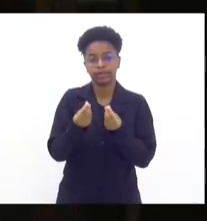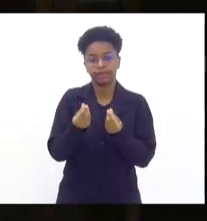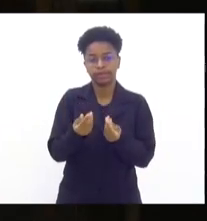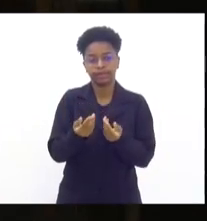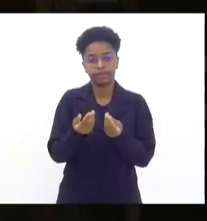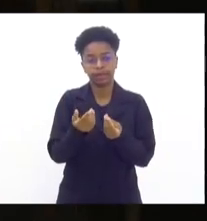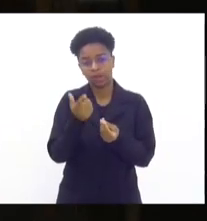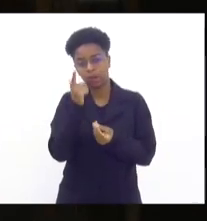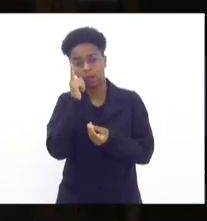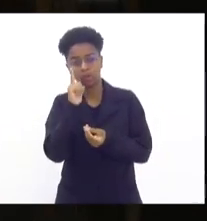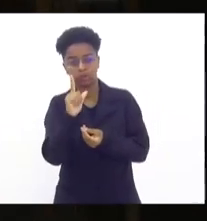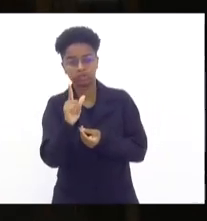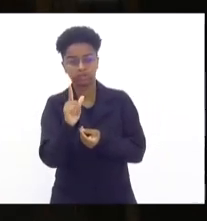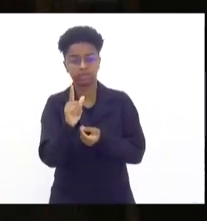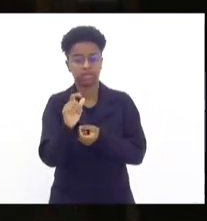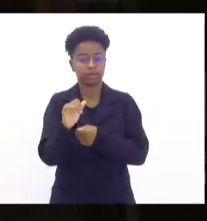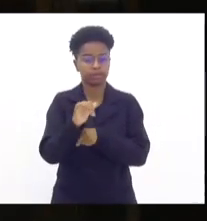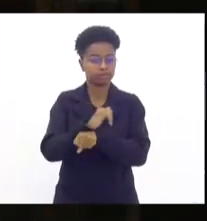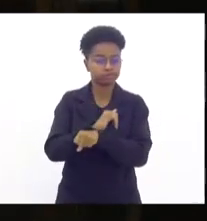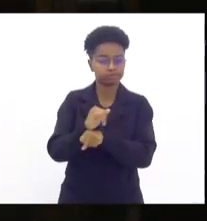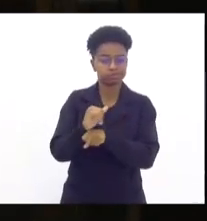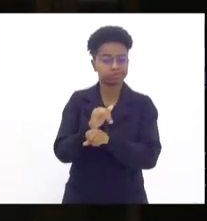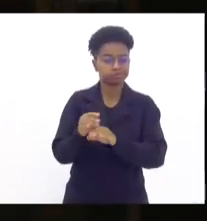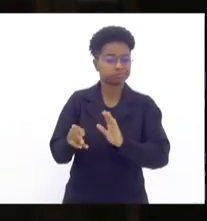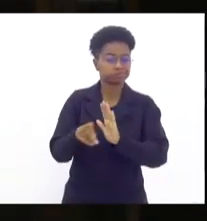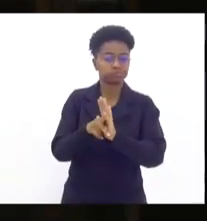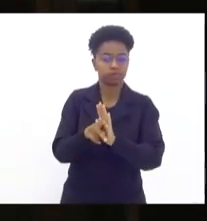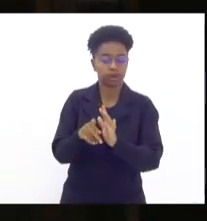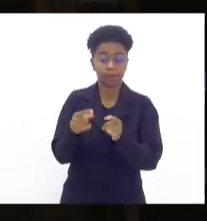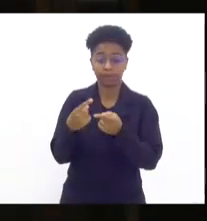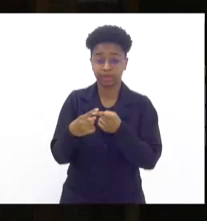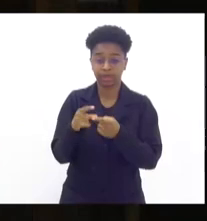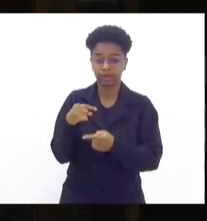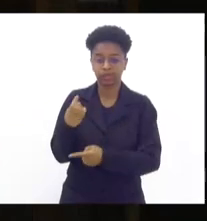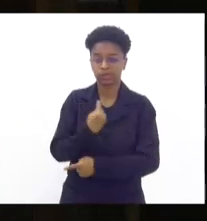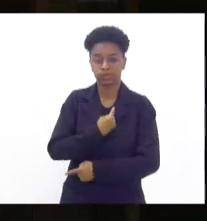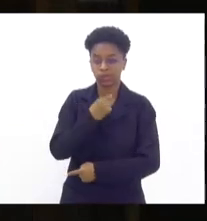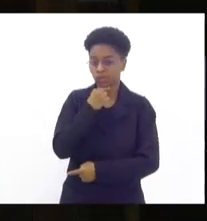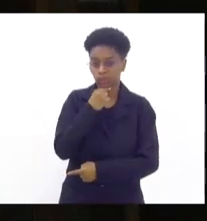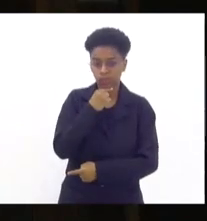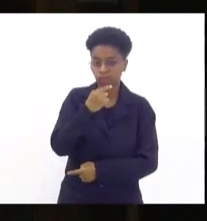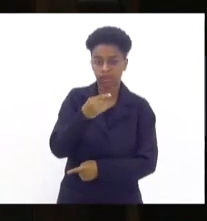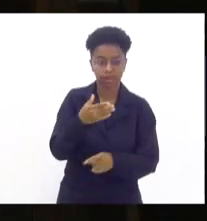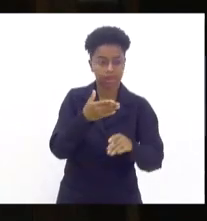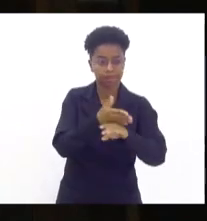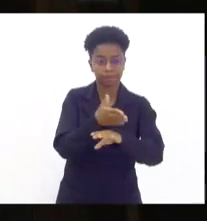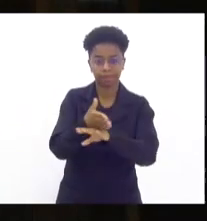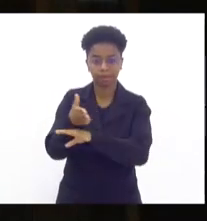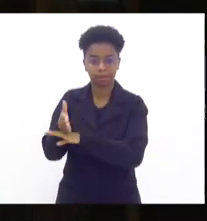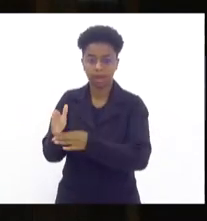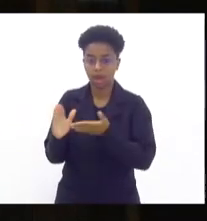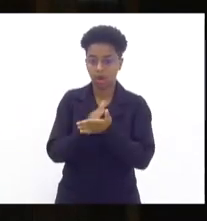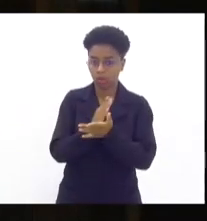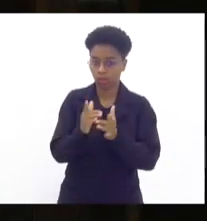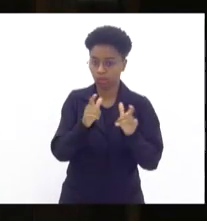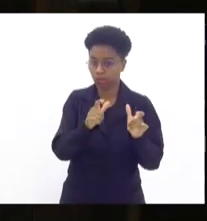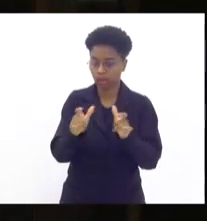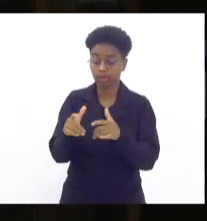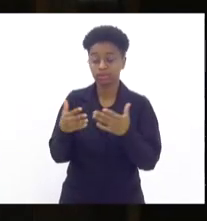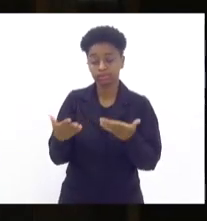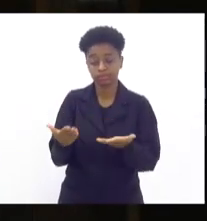recursos dela, justamente por a gente não poder ir em determinadas comunidades, ela começou a capitanear